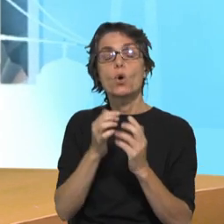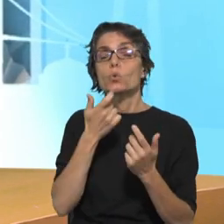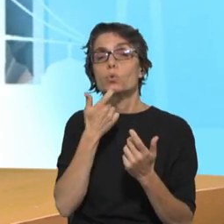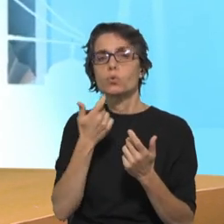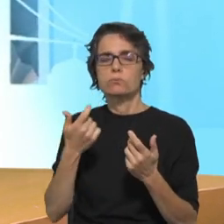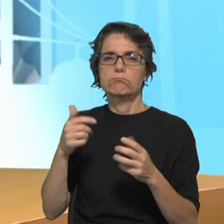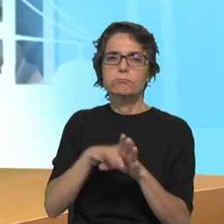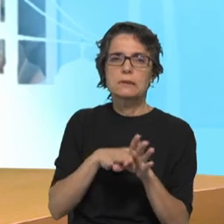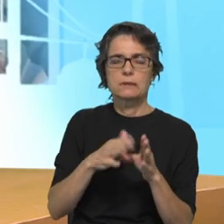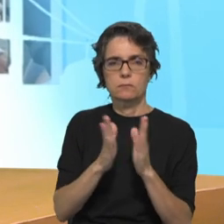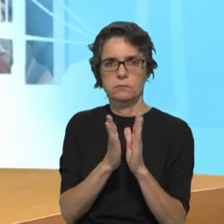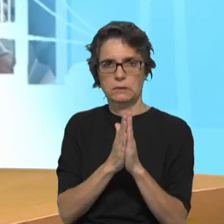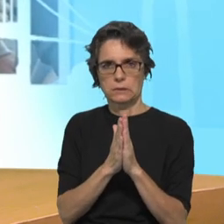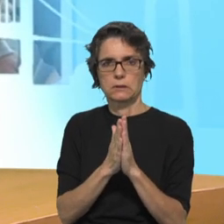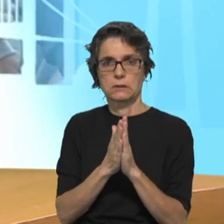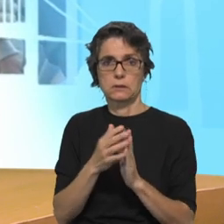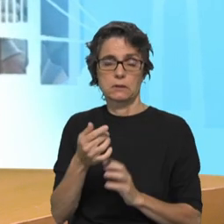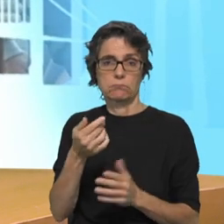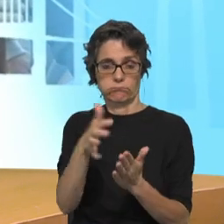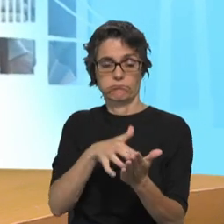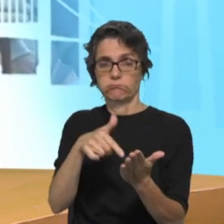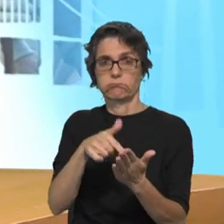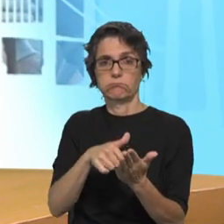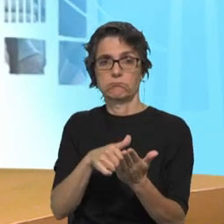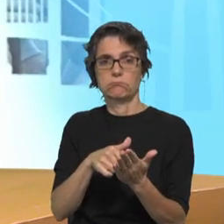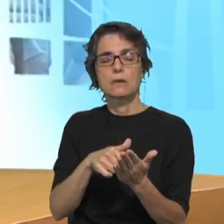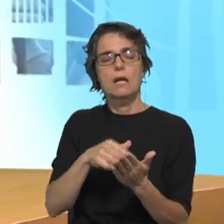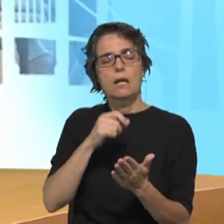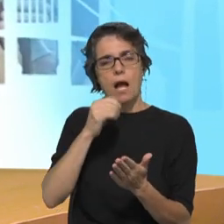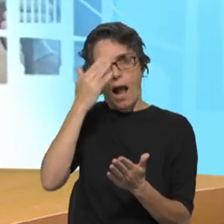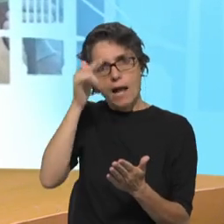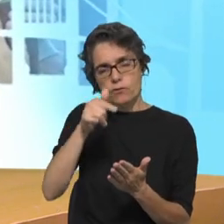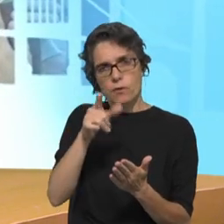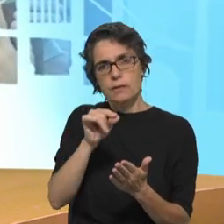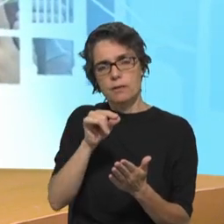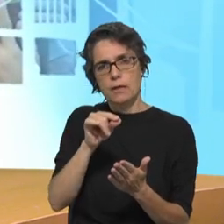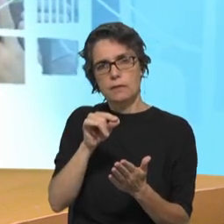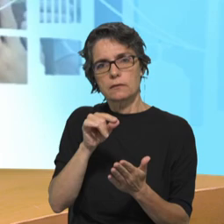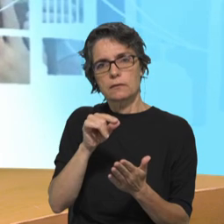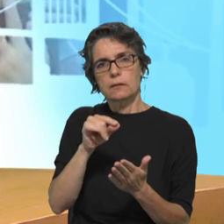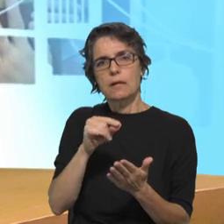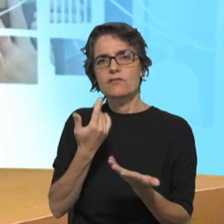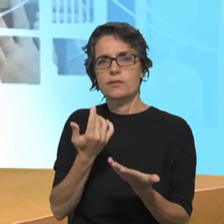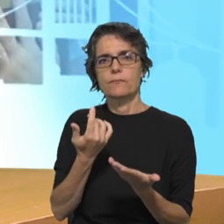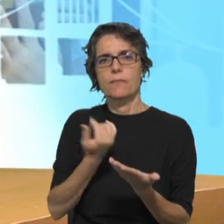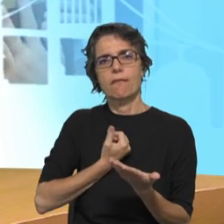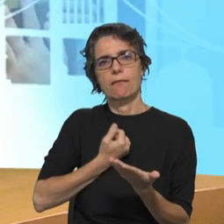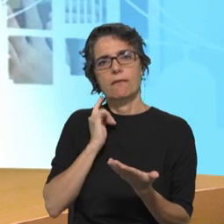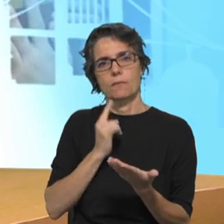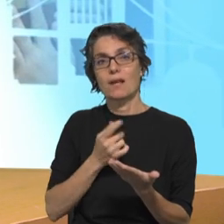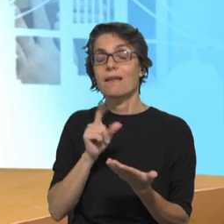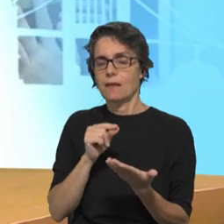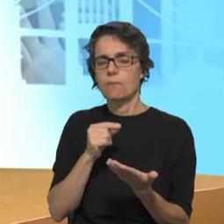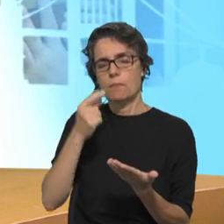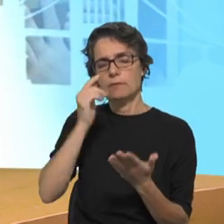nenhuma confirmação porque não fui envolvido no processo, há de ter tido em conta também esta dimensão. E as tensões,